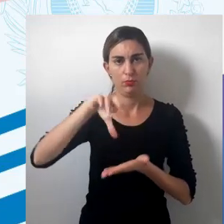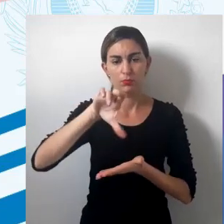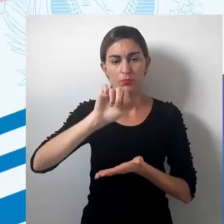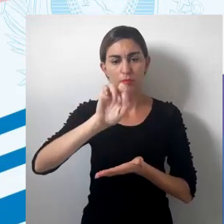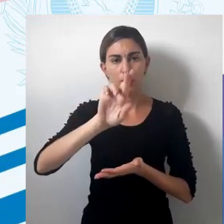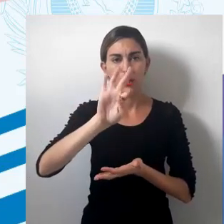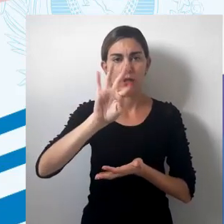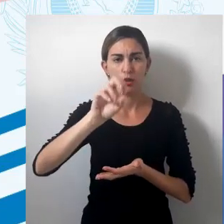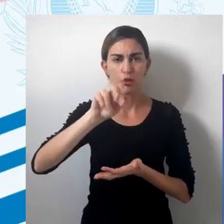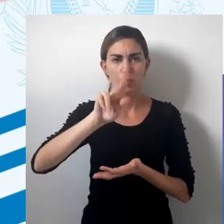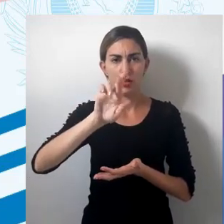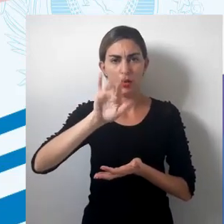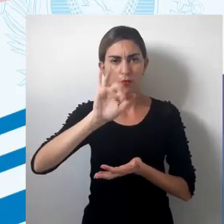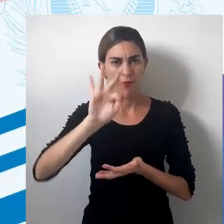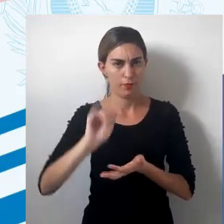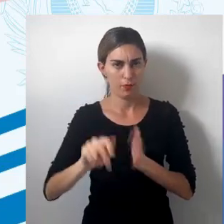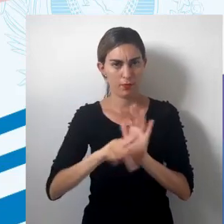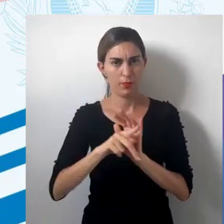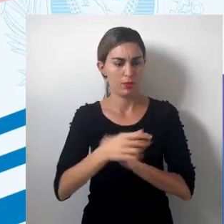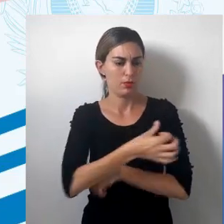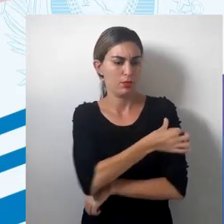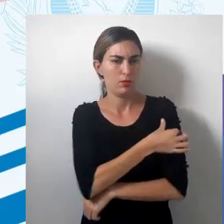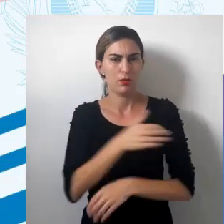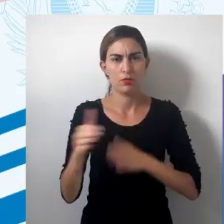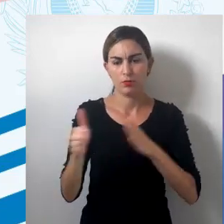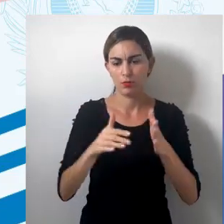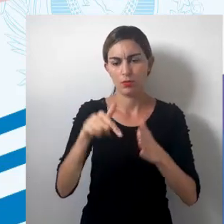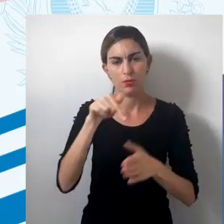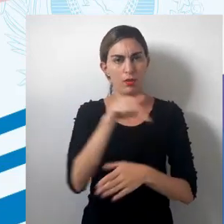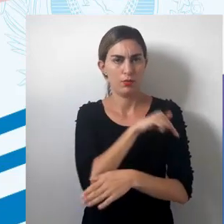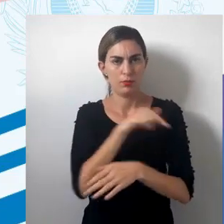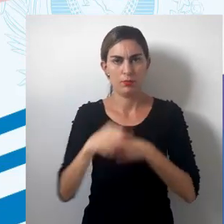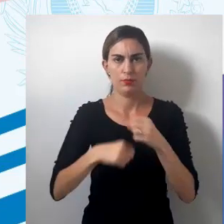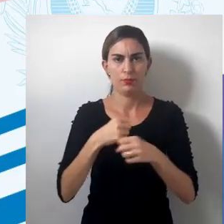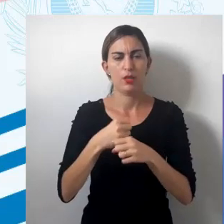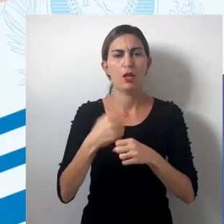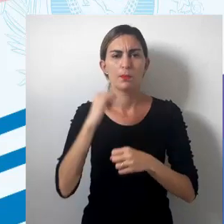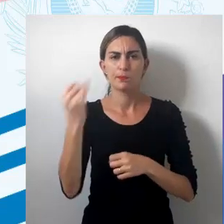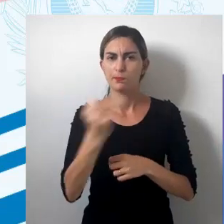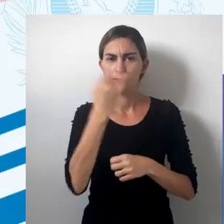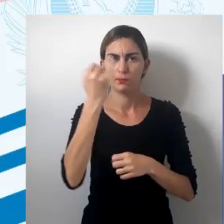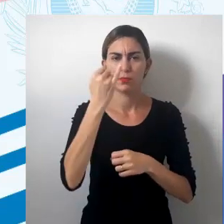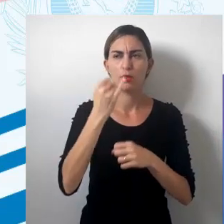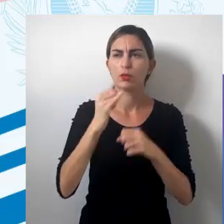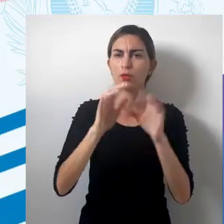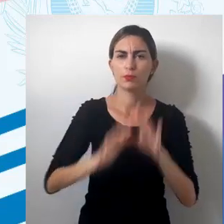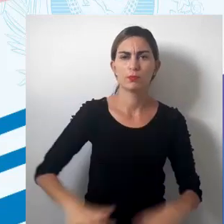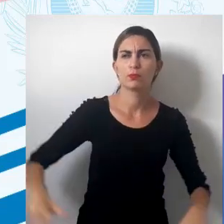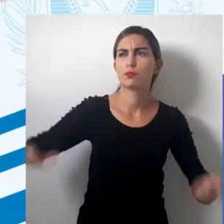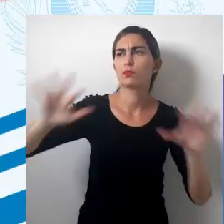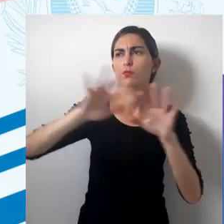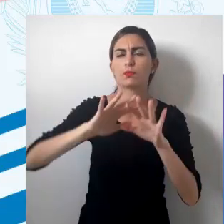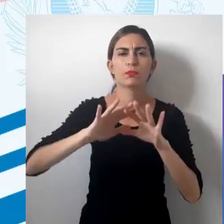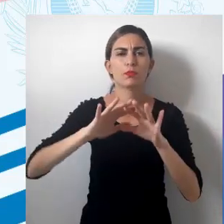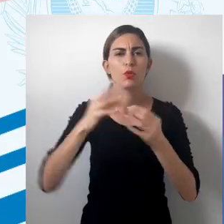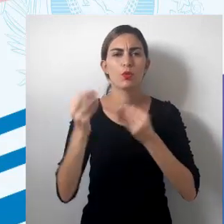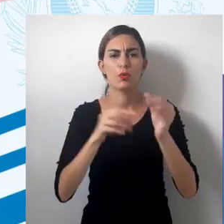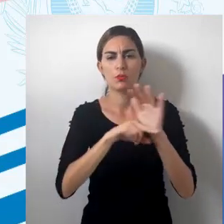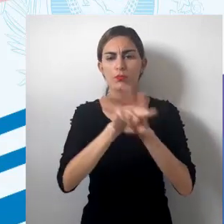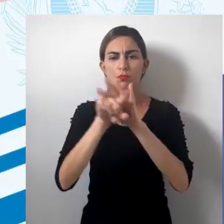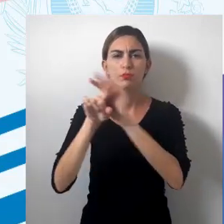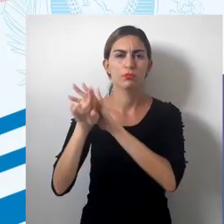sexto ao nono ano e é importantíssimo para analisar o espaço, a dinâmica socioespacial